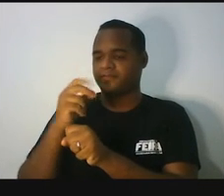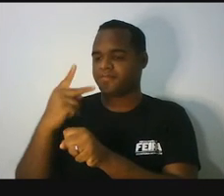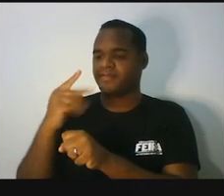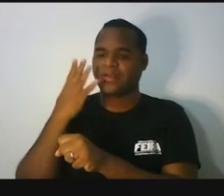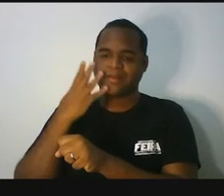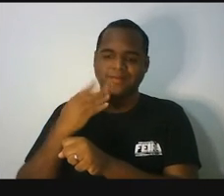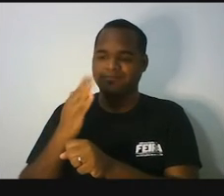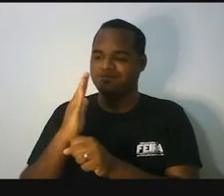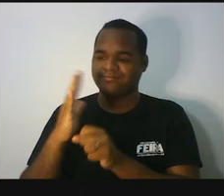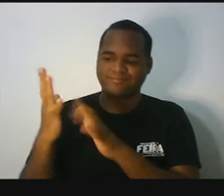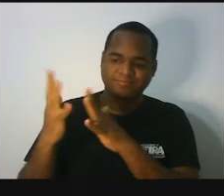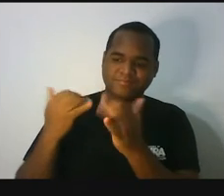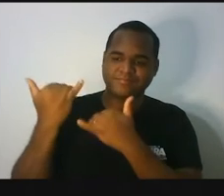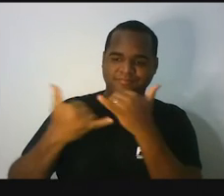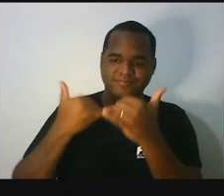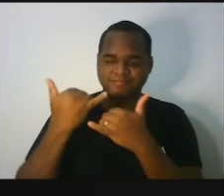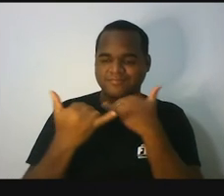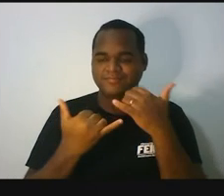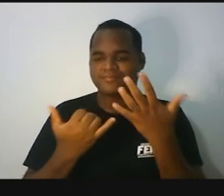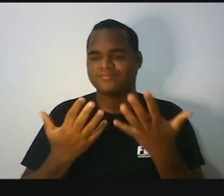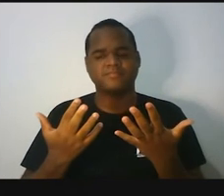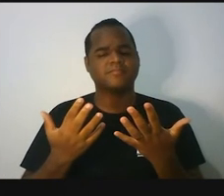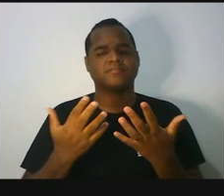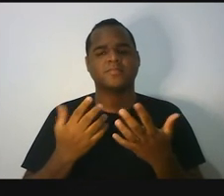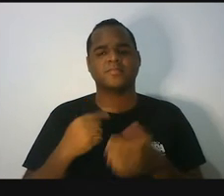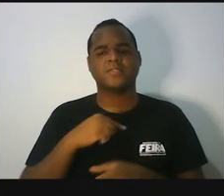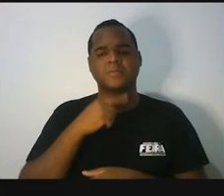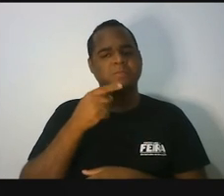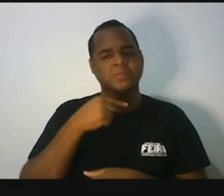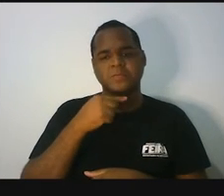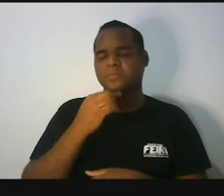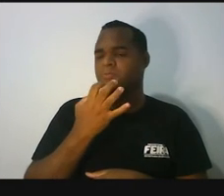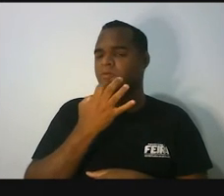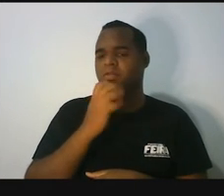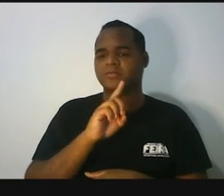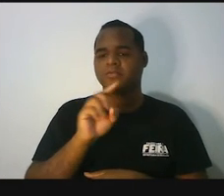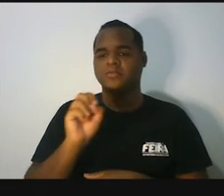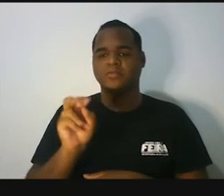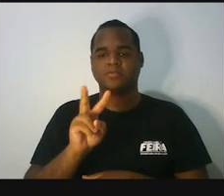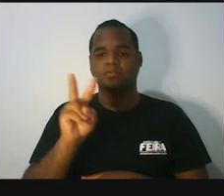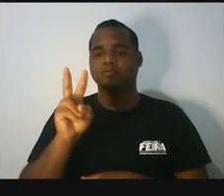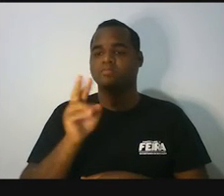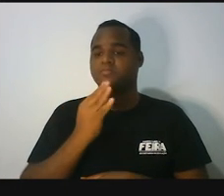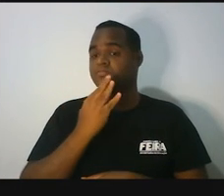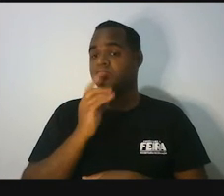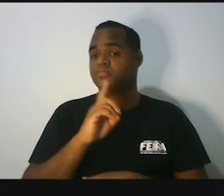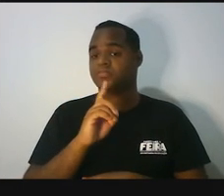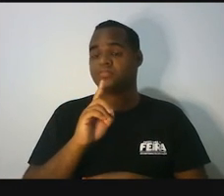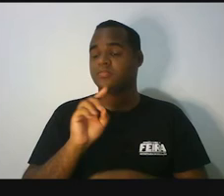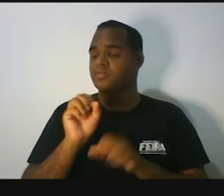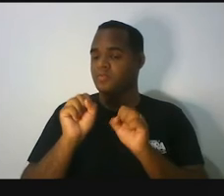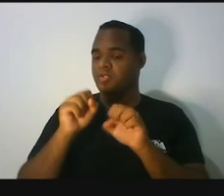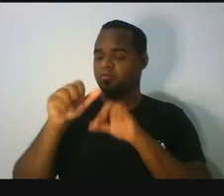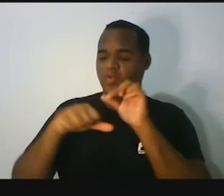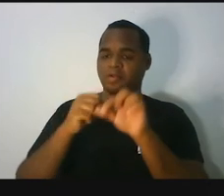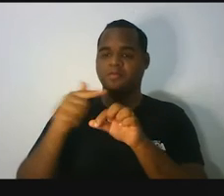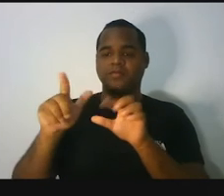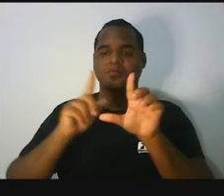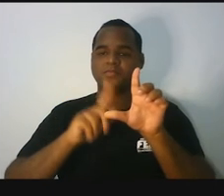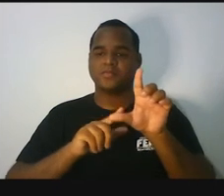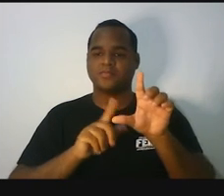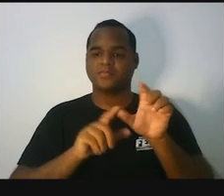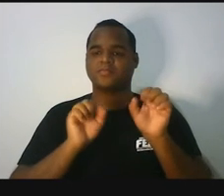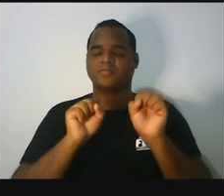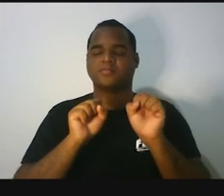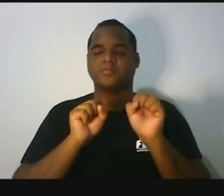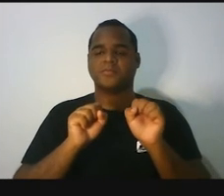esse parque. Como a gente ainda não conhece esse valor a gente pode trocar por uma letra. Tá